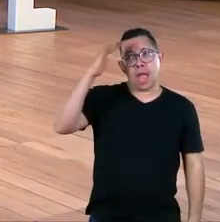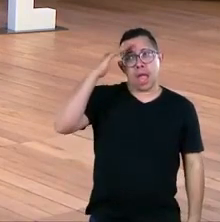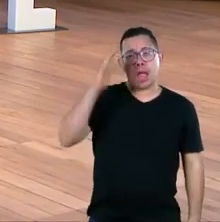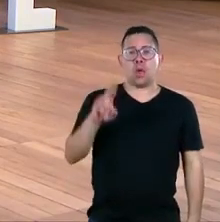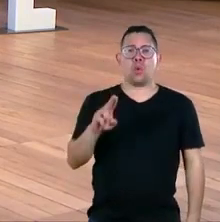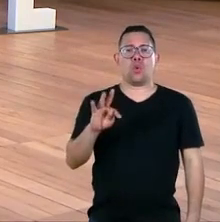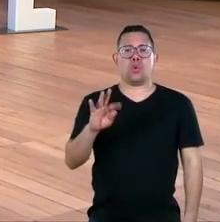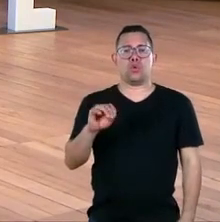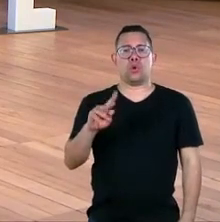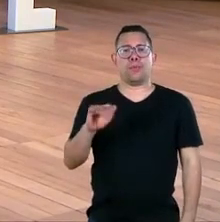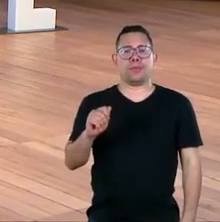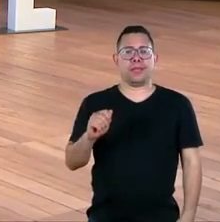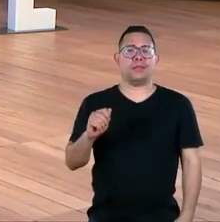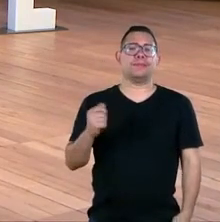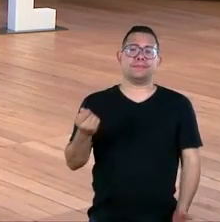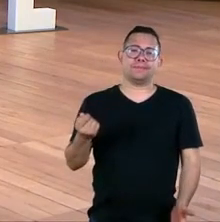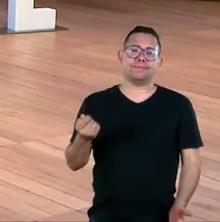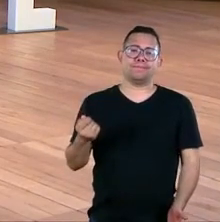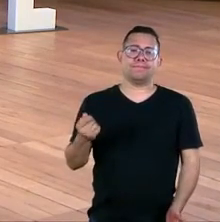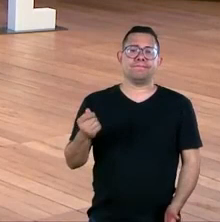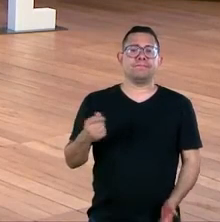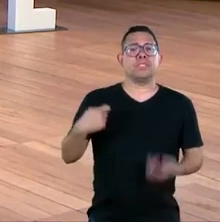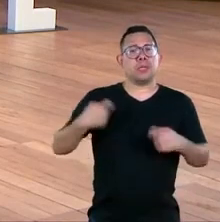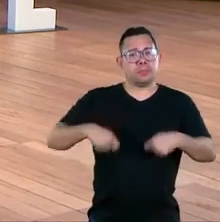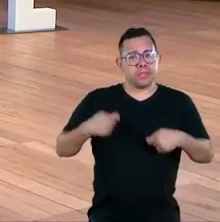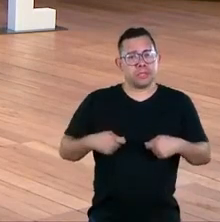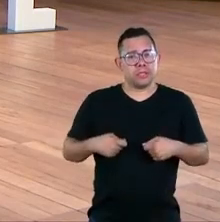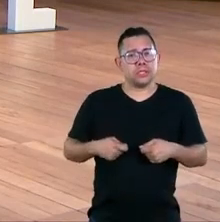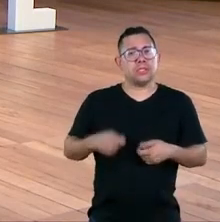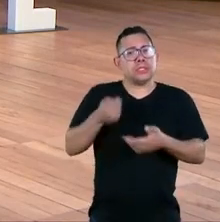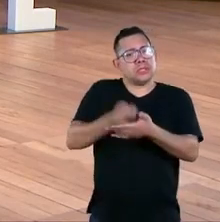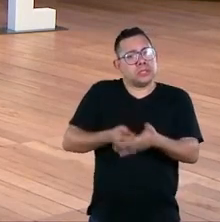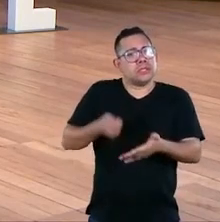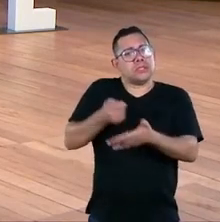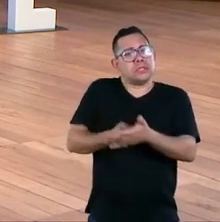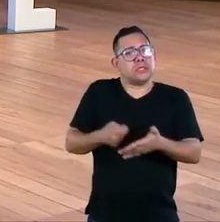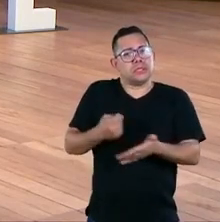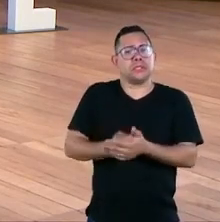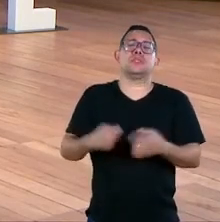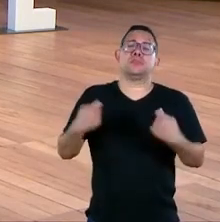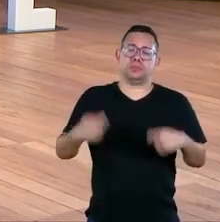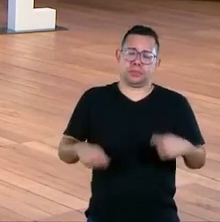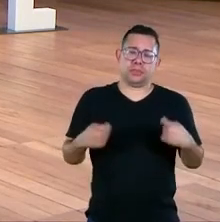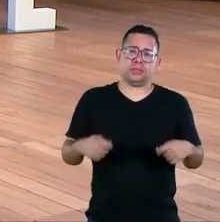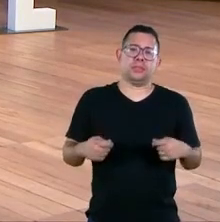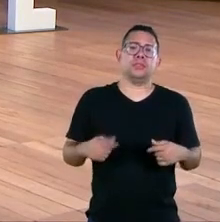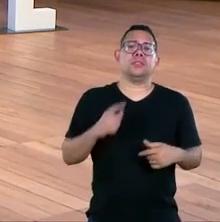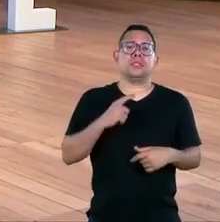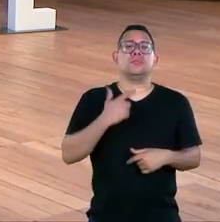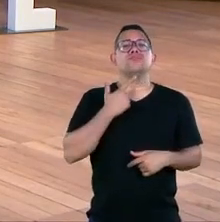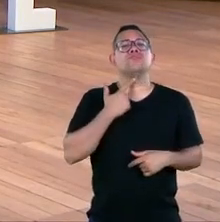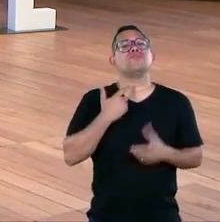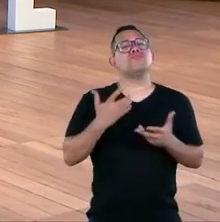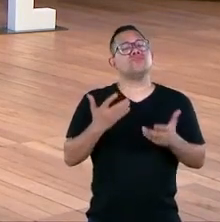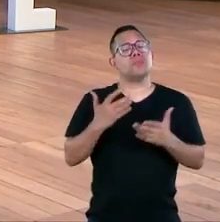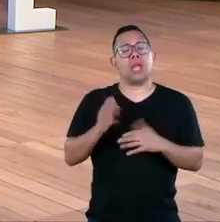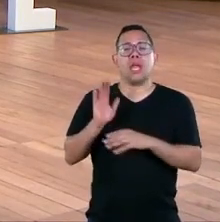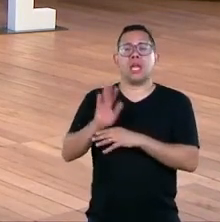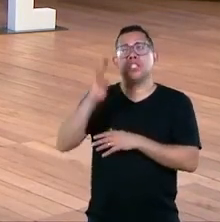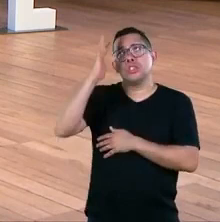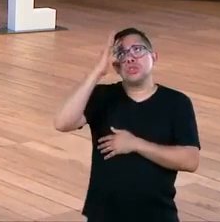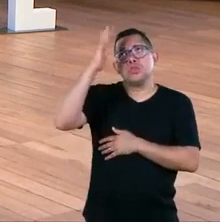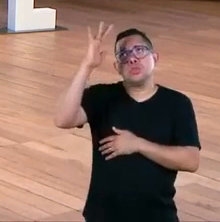uma bandeira dispensável você tem que ter esse cume para ser atingido senão você perde